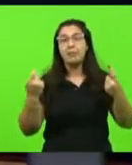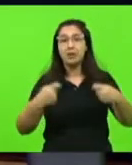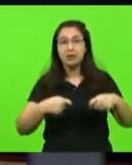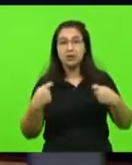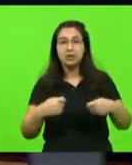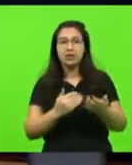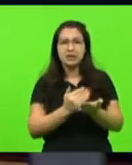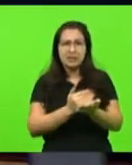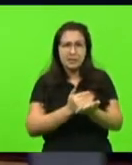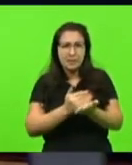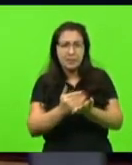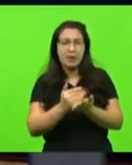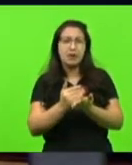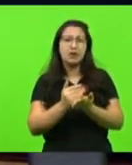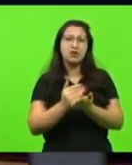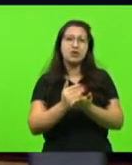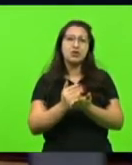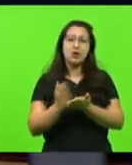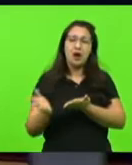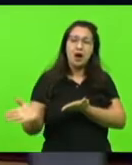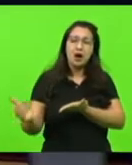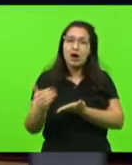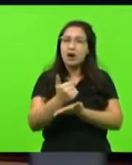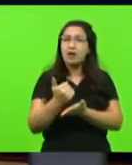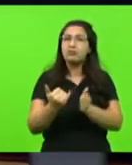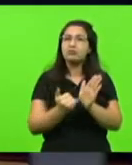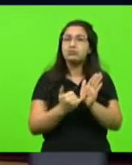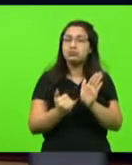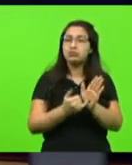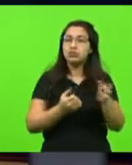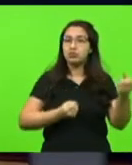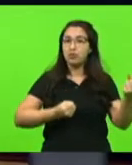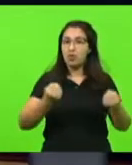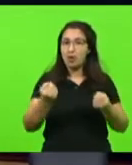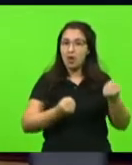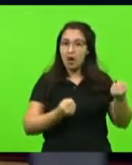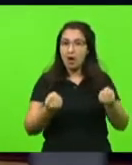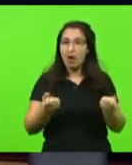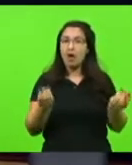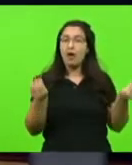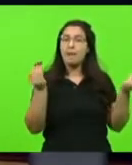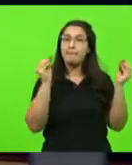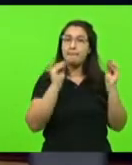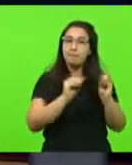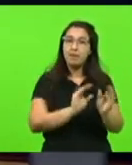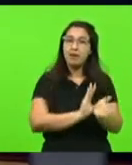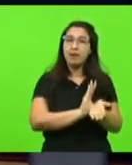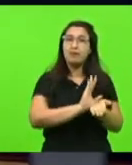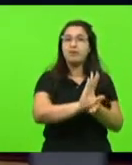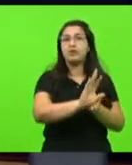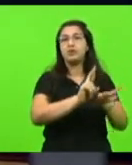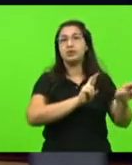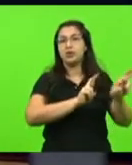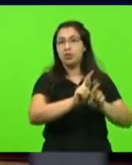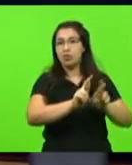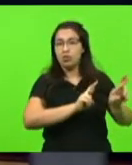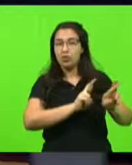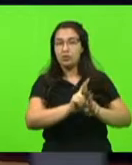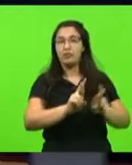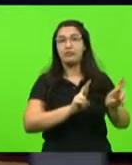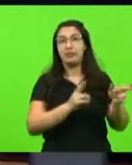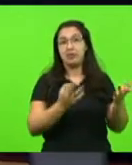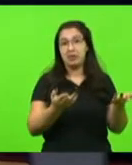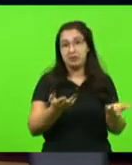recurso que é arrecadado com o imposto do automóvel ser aplicado nas rodovias por onde passam os